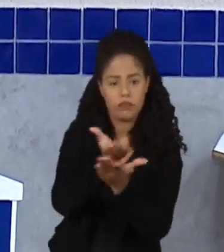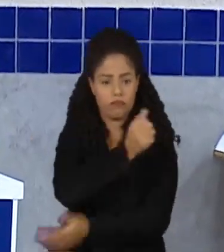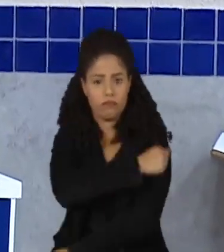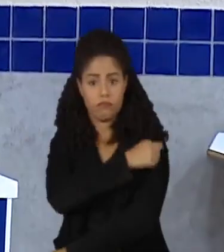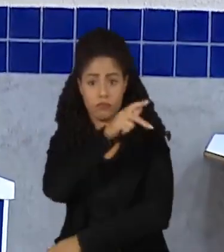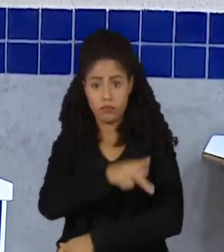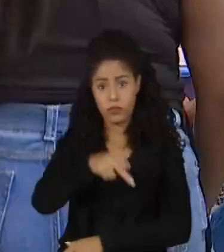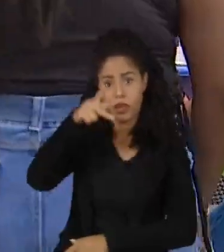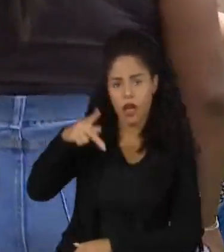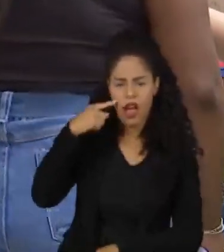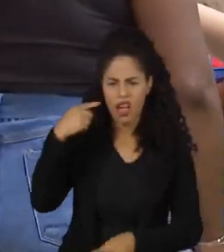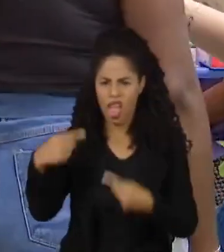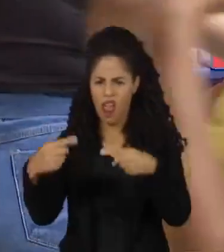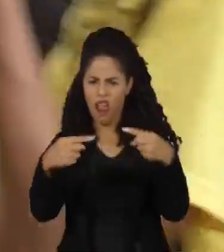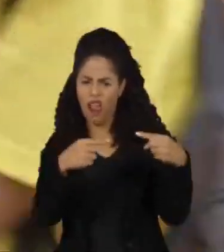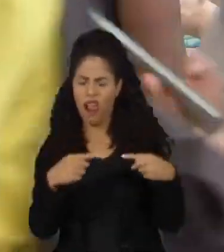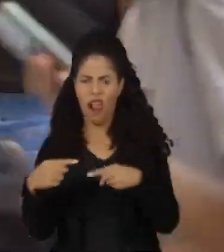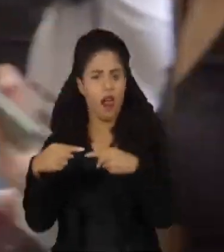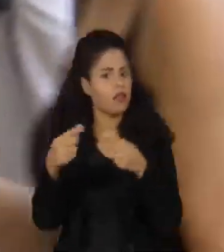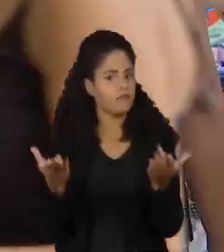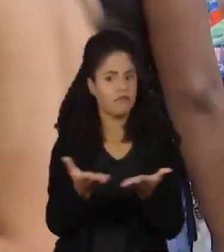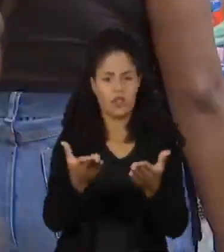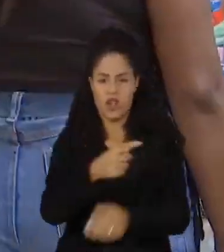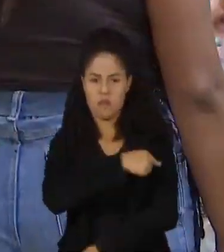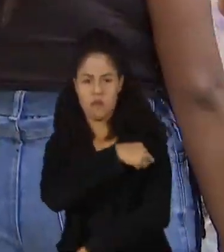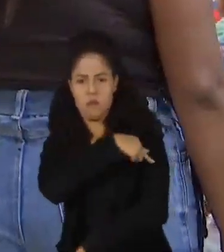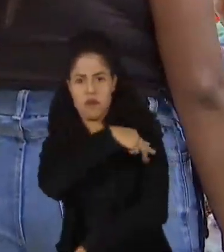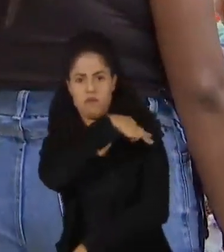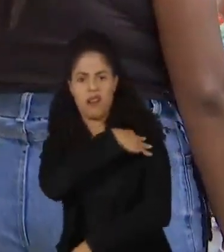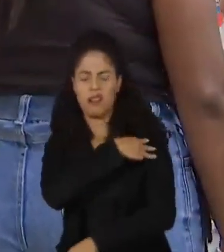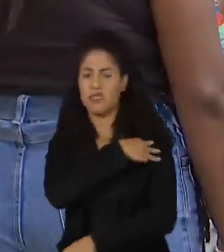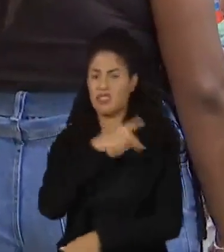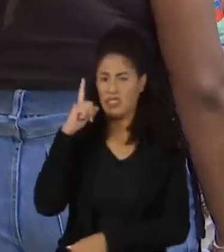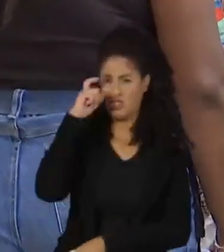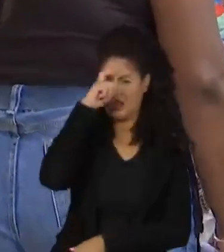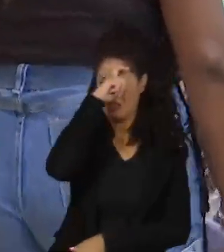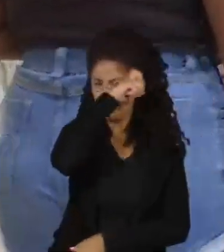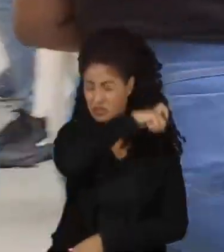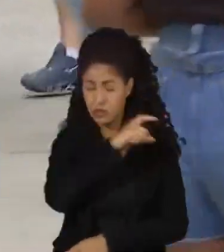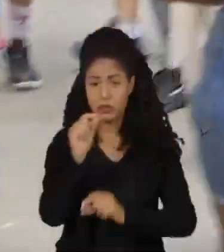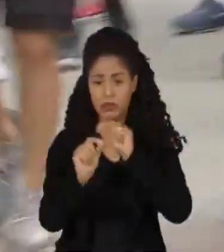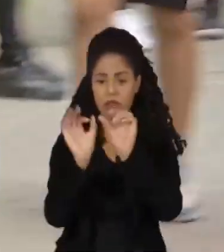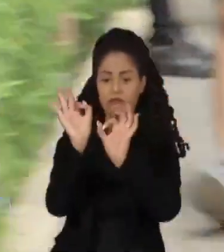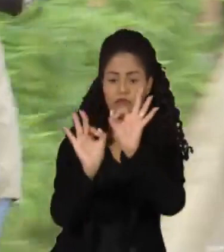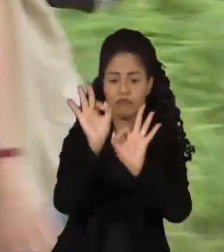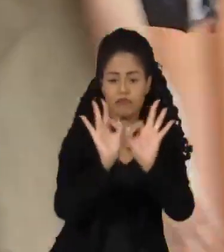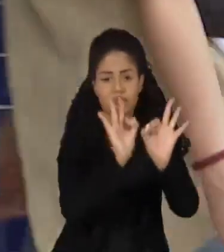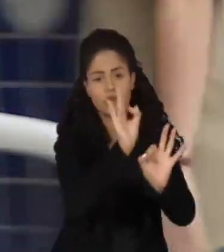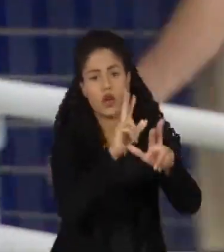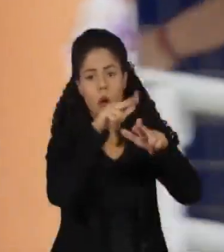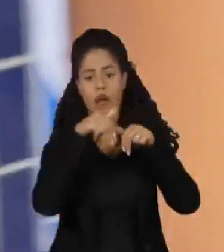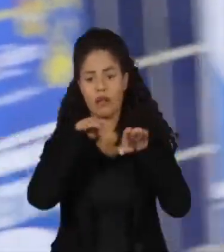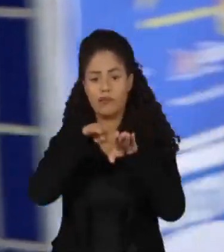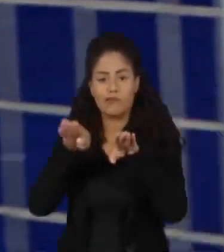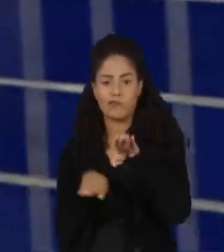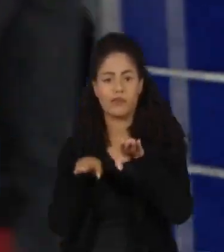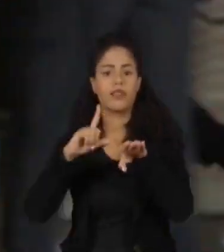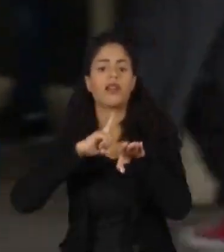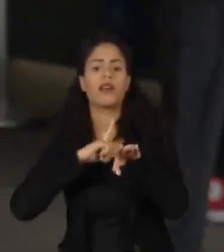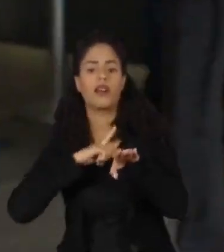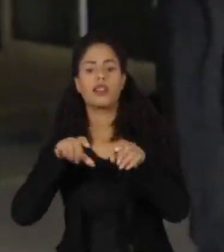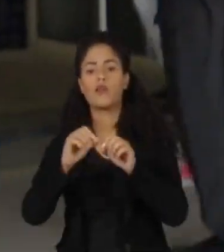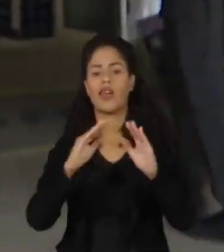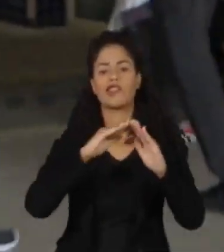e entidades têm criticado o novo ensino médio, como, por exemplo, a dificuldade em aplicar o projeto por conta das desigualdades entre